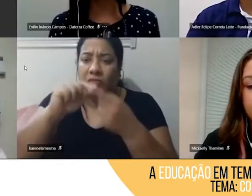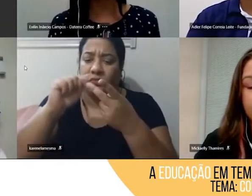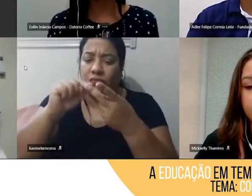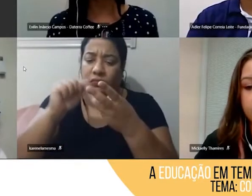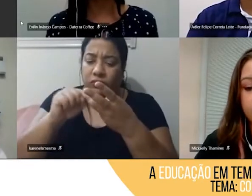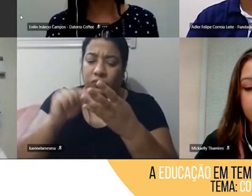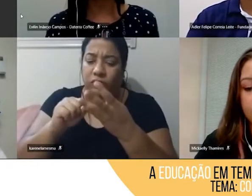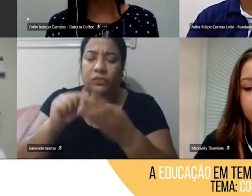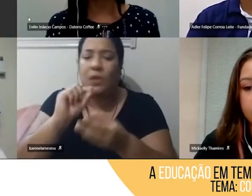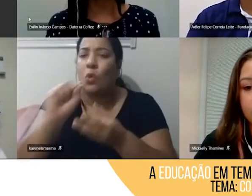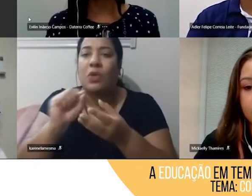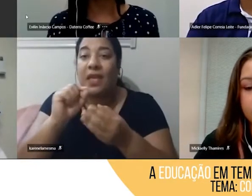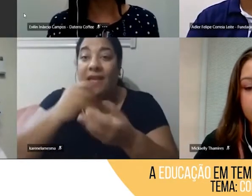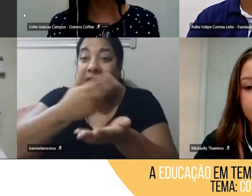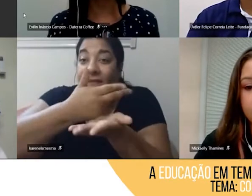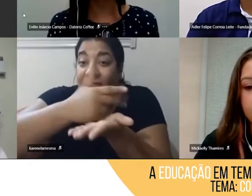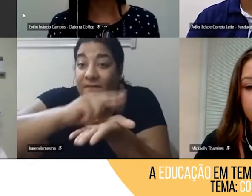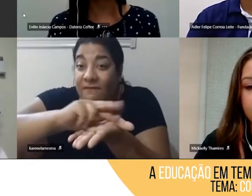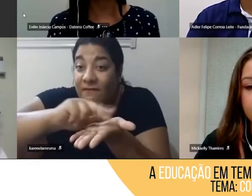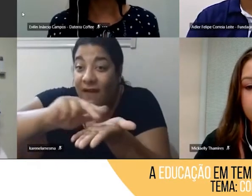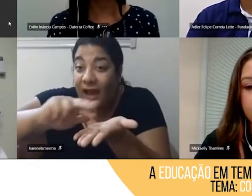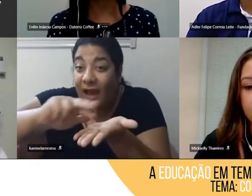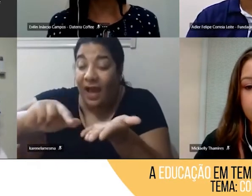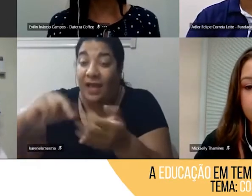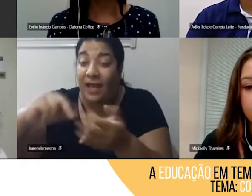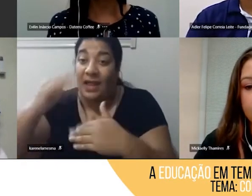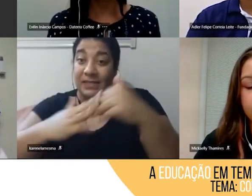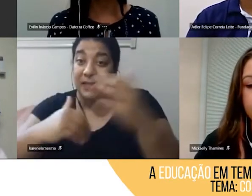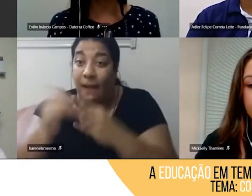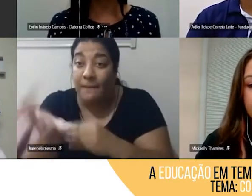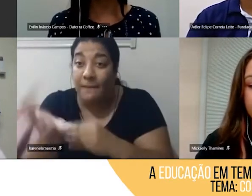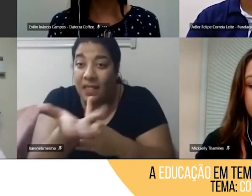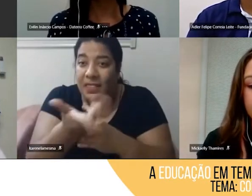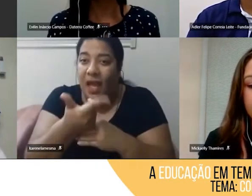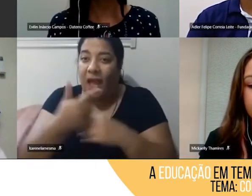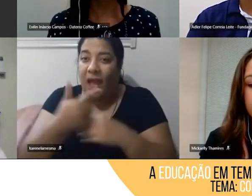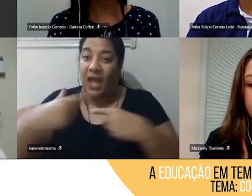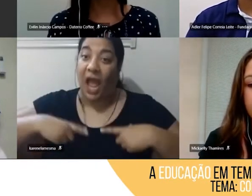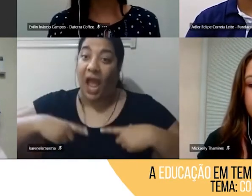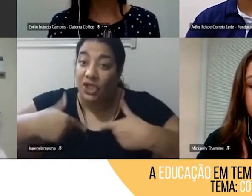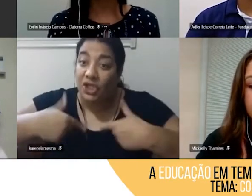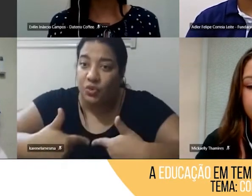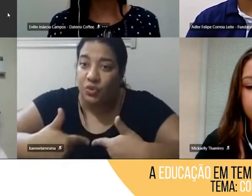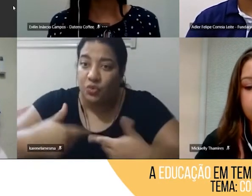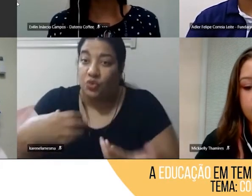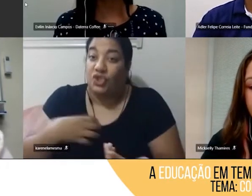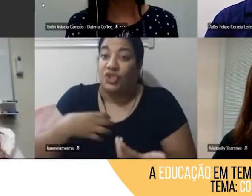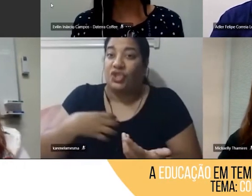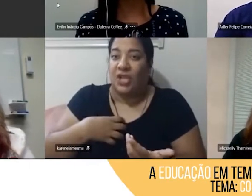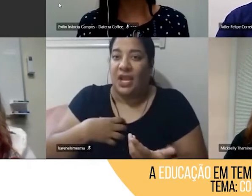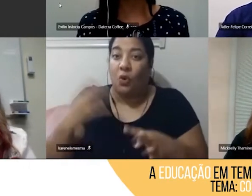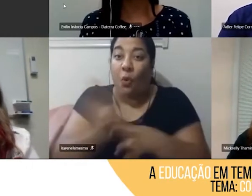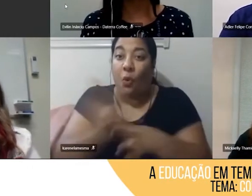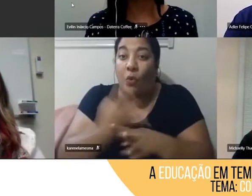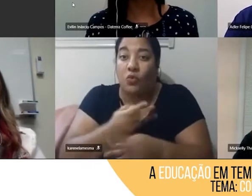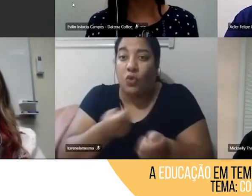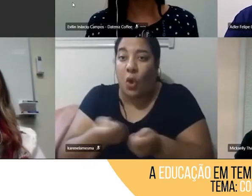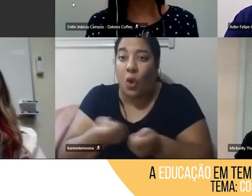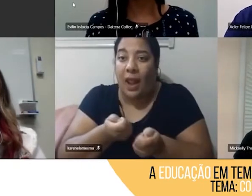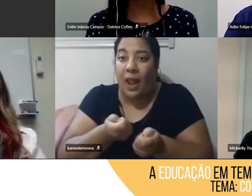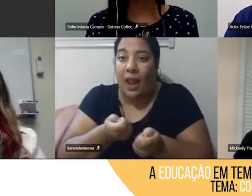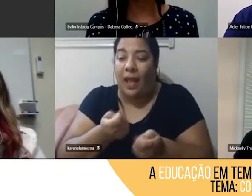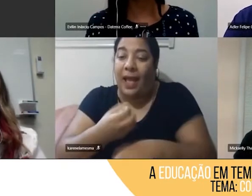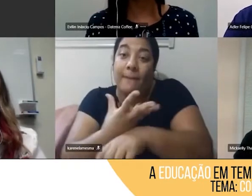de habilidades e atitudes que nos ajudam a fazer a gestão das nossas emoções, norteiam nossos